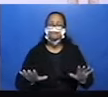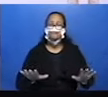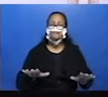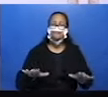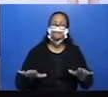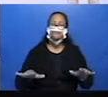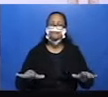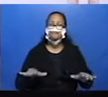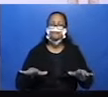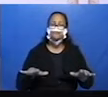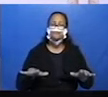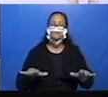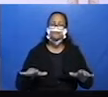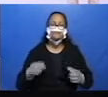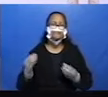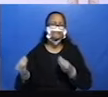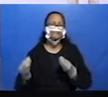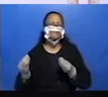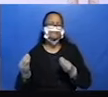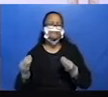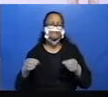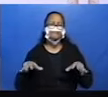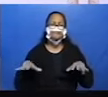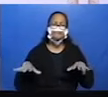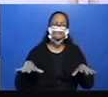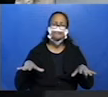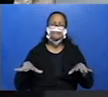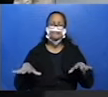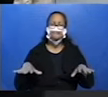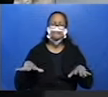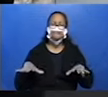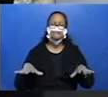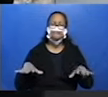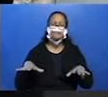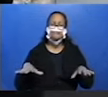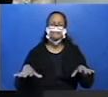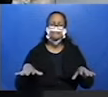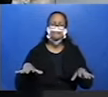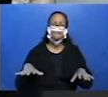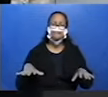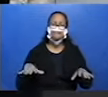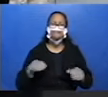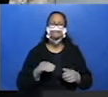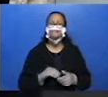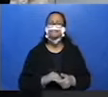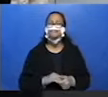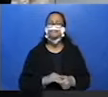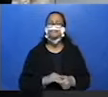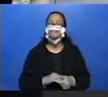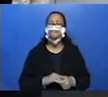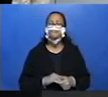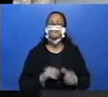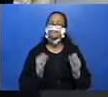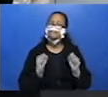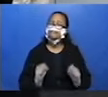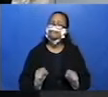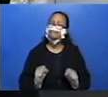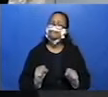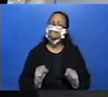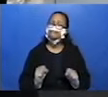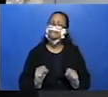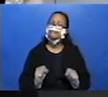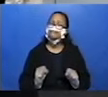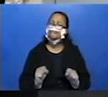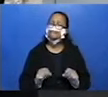modo você acha que ela se movia? De que maneira ela se movia? Então, eu posso colocar qualquer